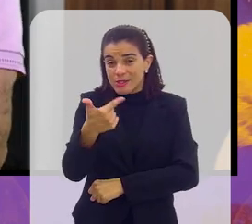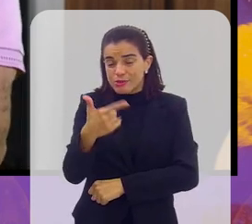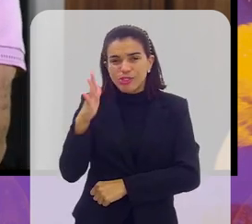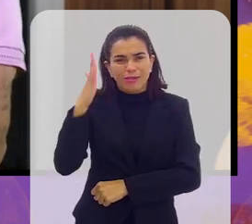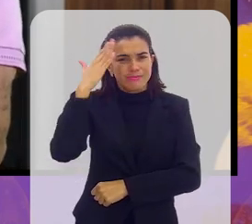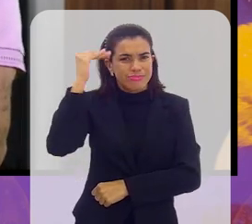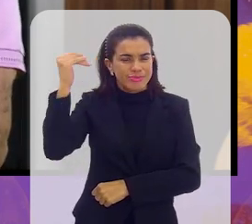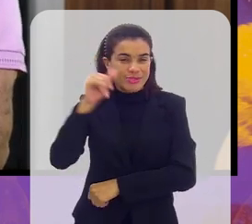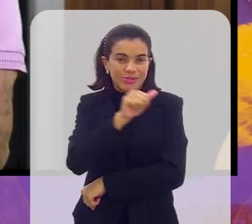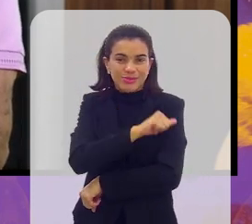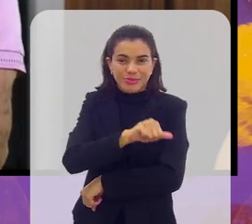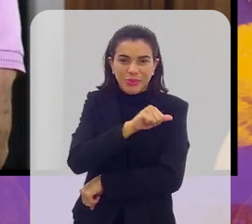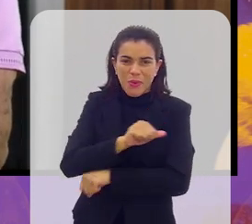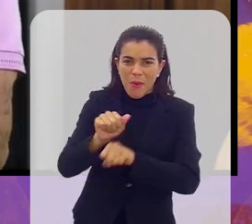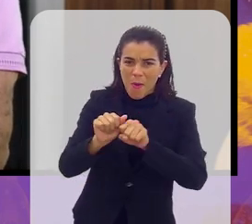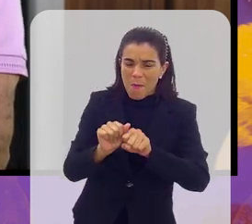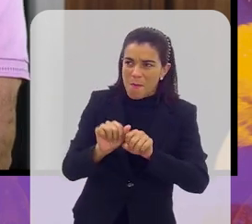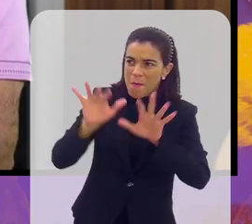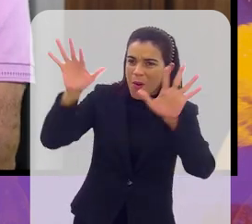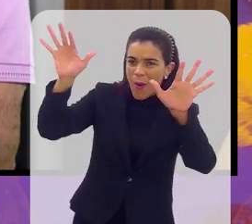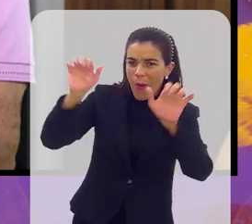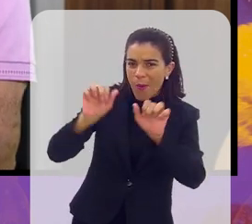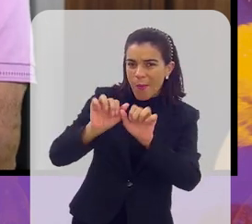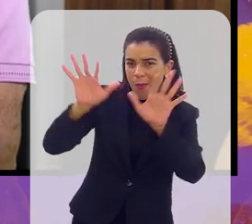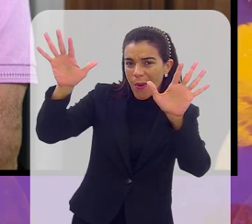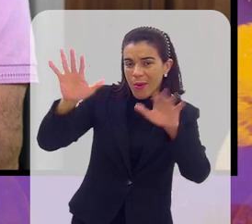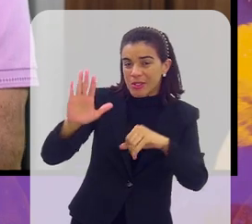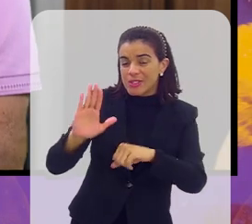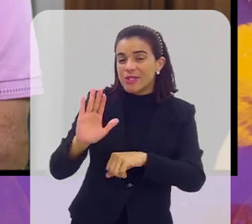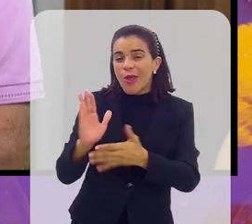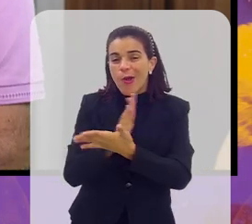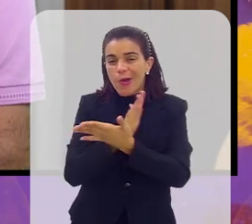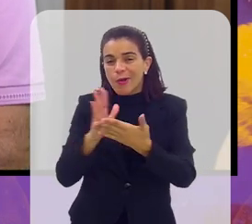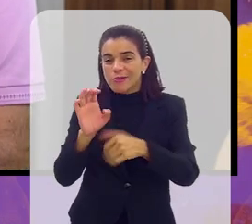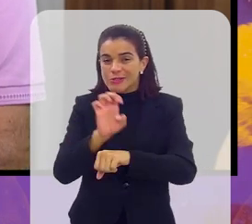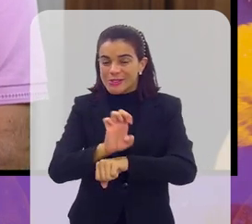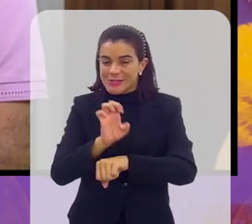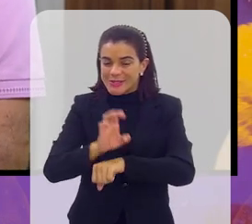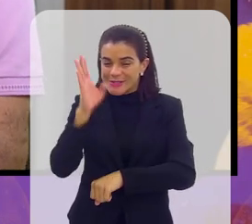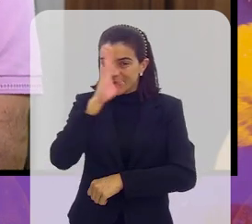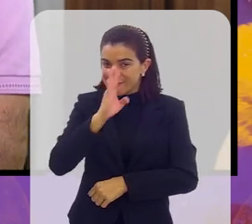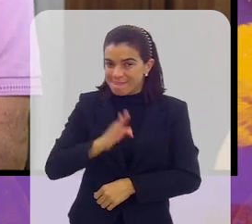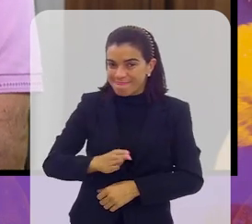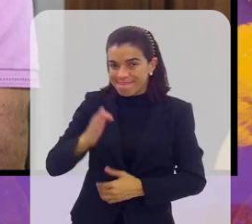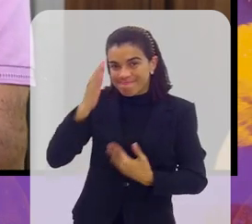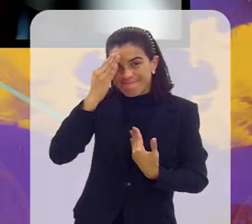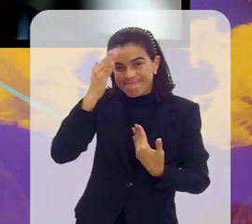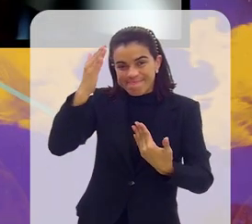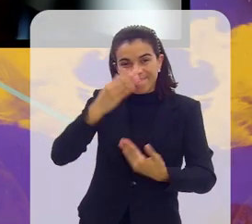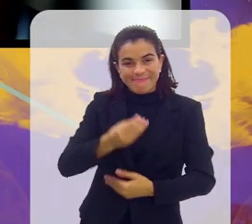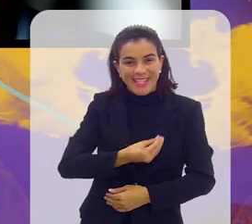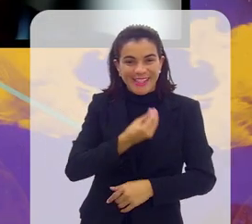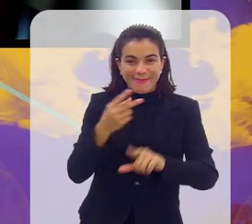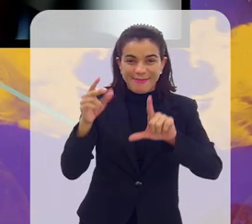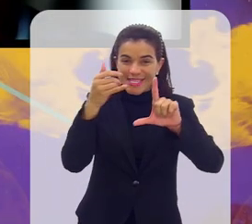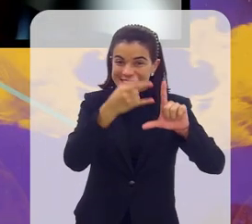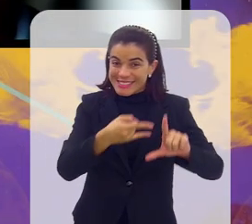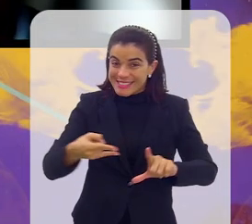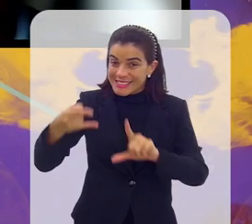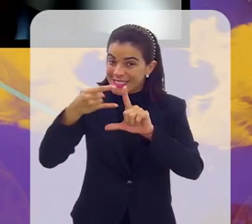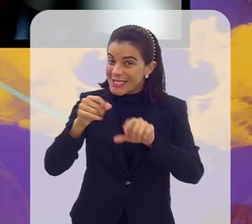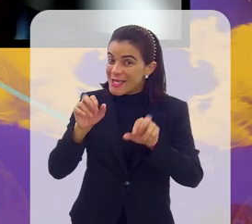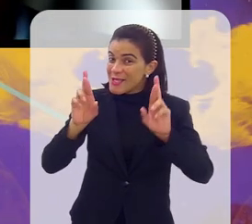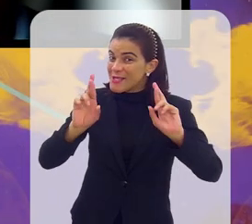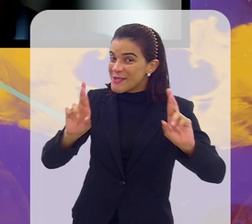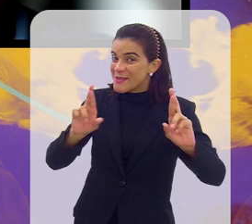é um sucesso, não só aqui no Rio, e também em alguns estados do Brasil. Muito obrigado pela sua presença aqui no Arena